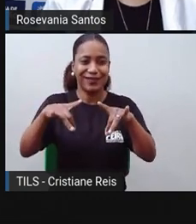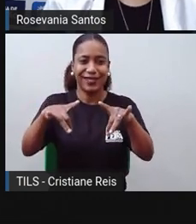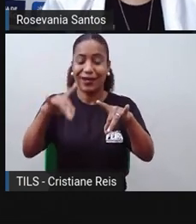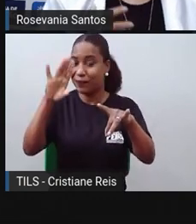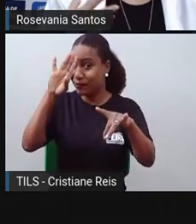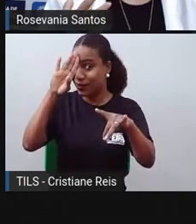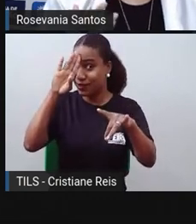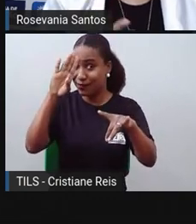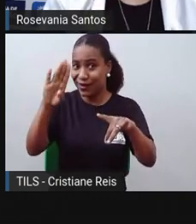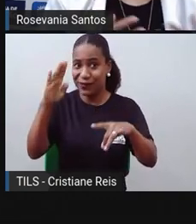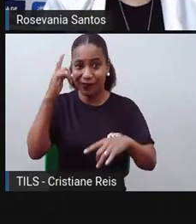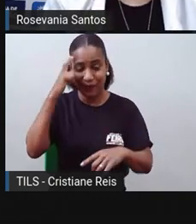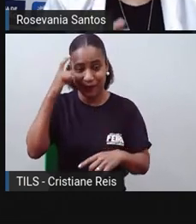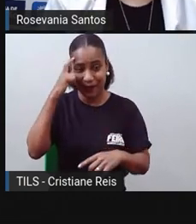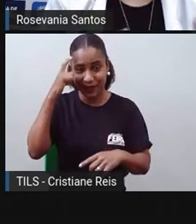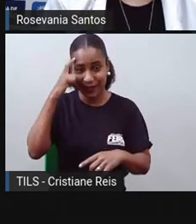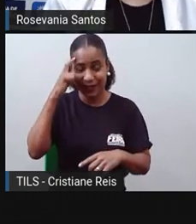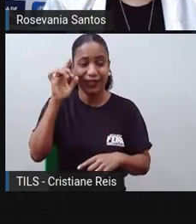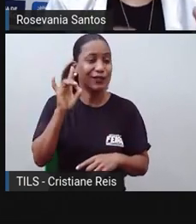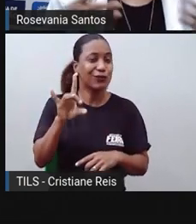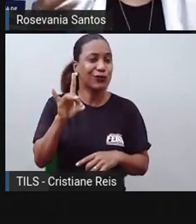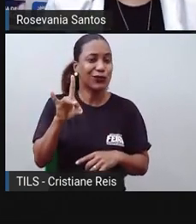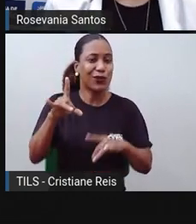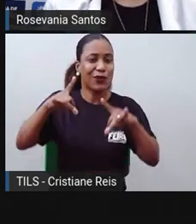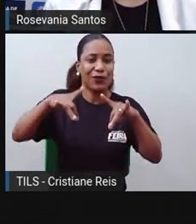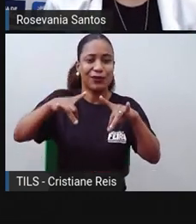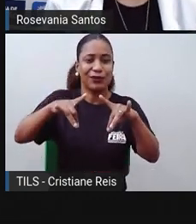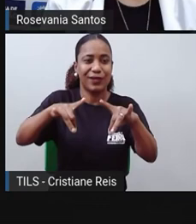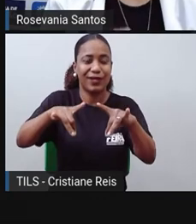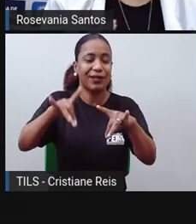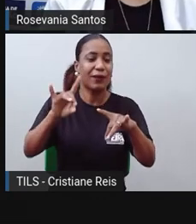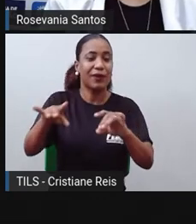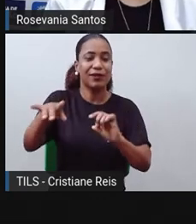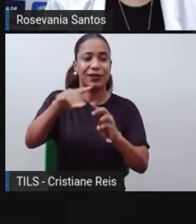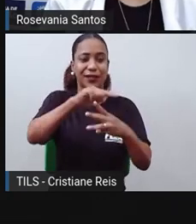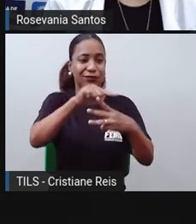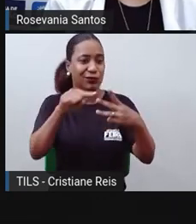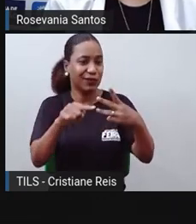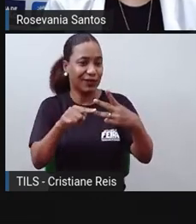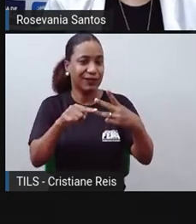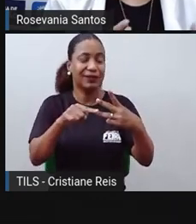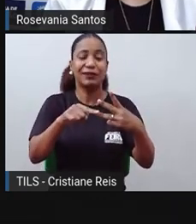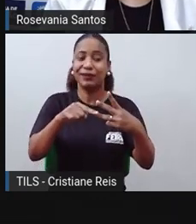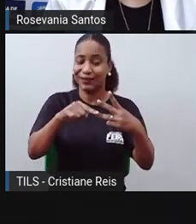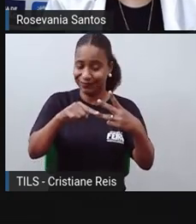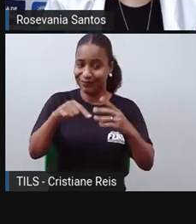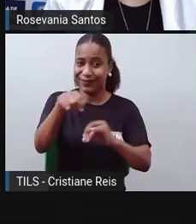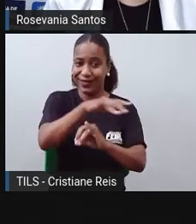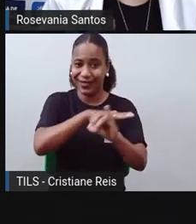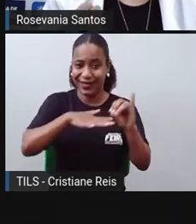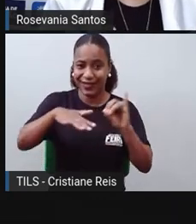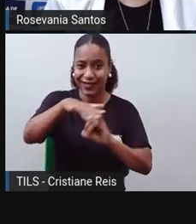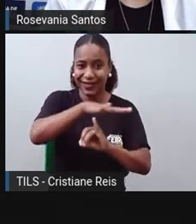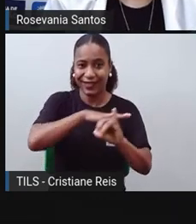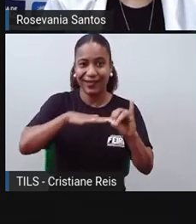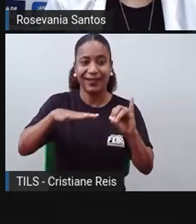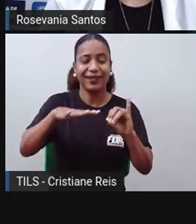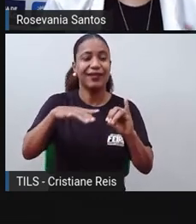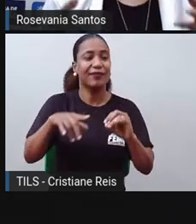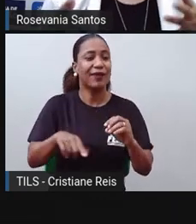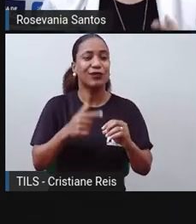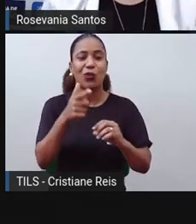teve, não só a Austrália, mas como todas as ilhas da Oceania, teve muita influência dos povos britânicos, dos povos